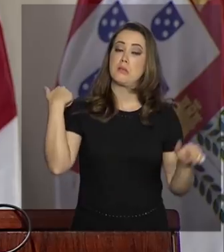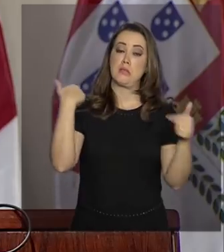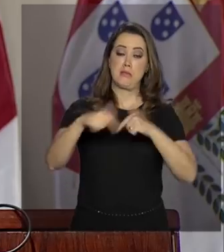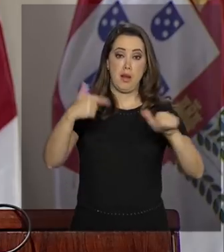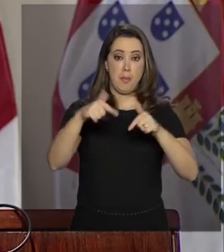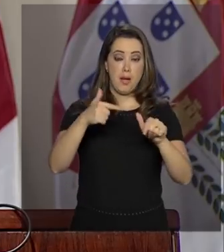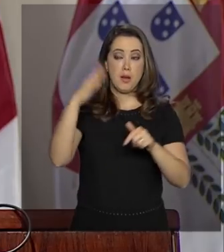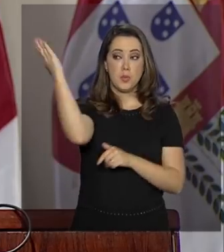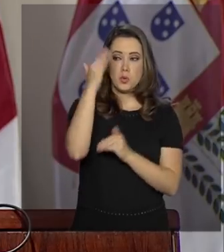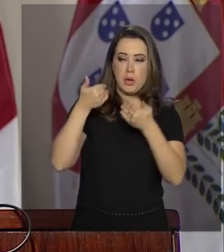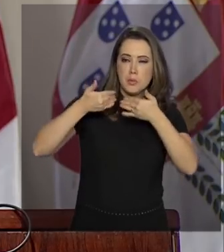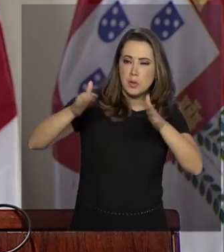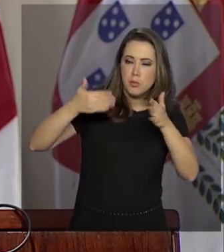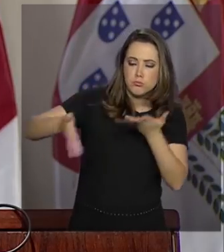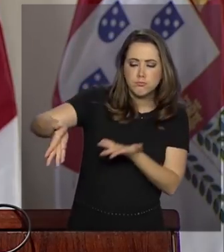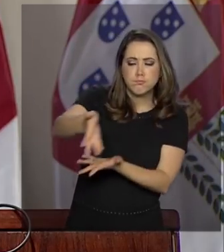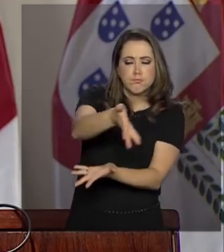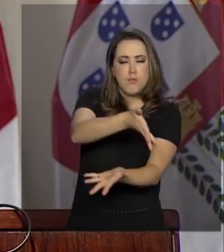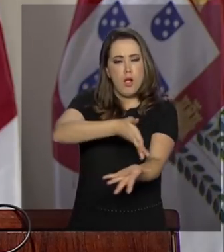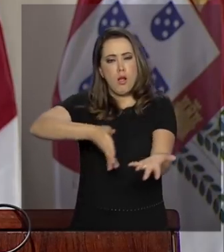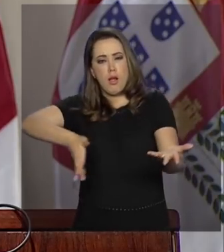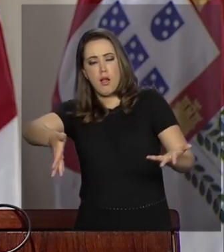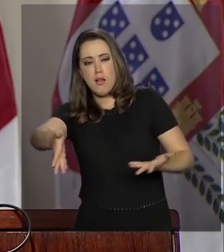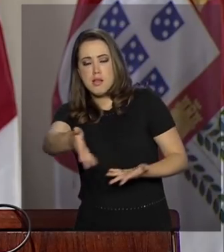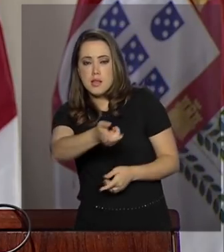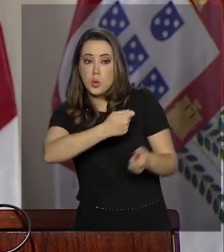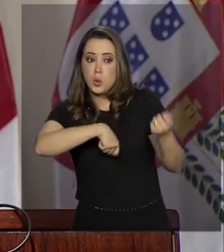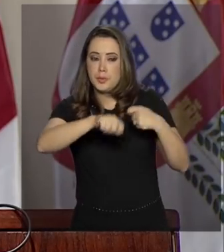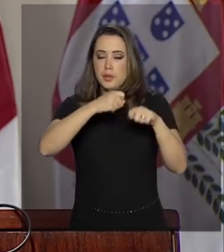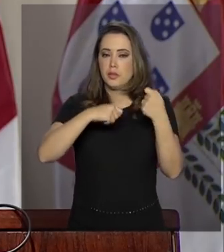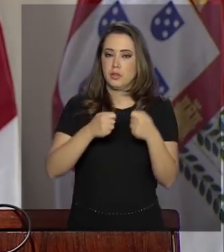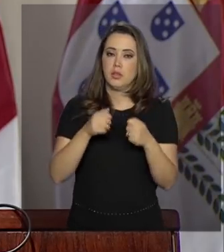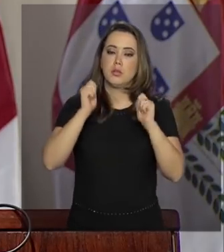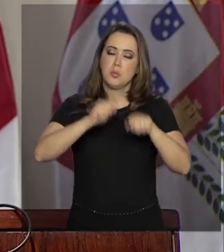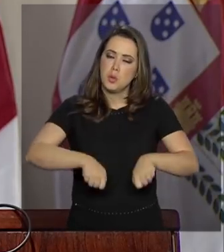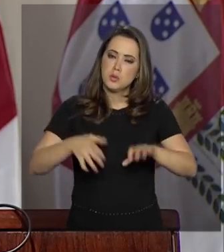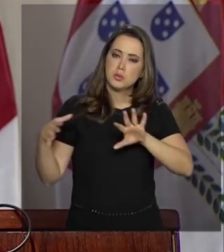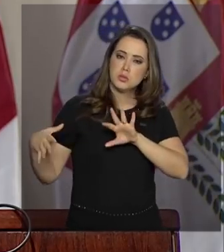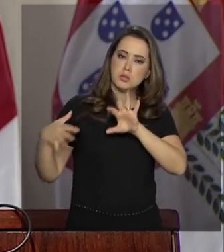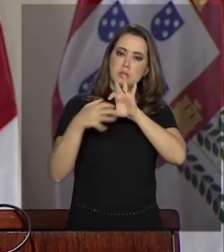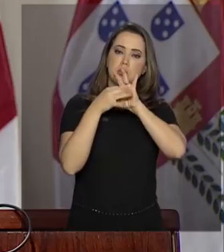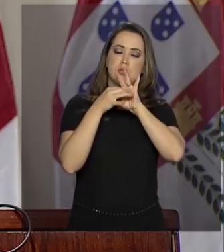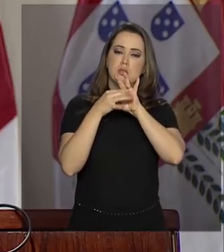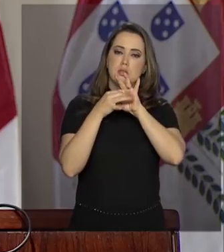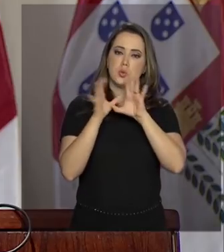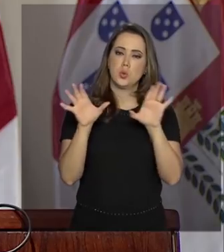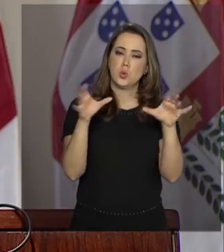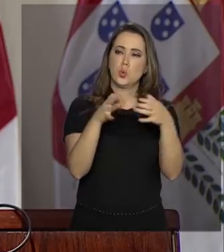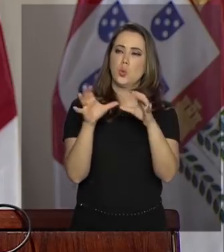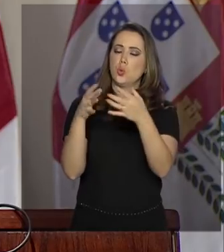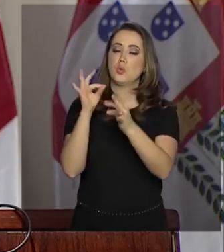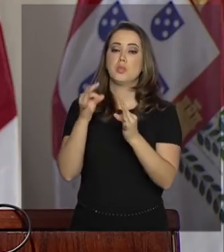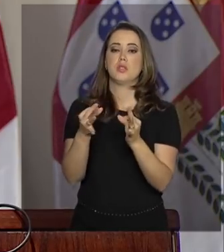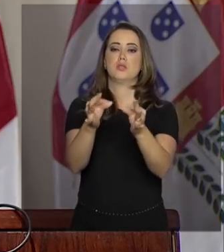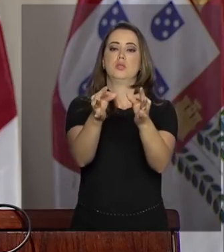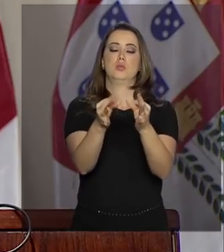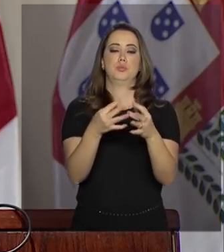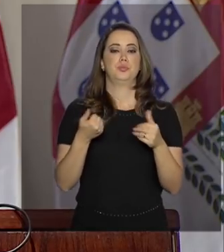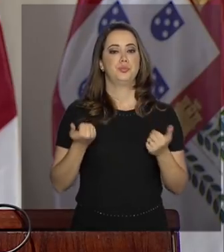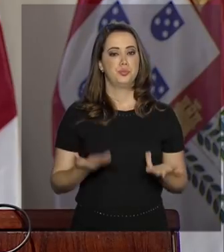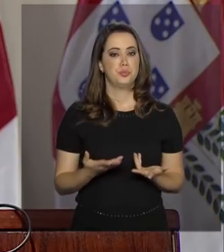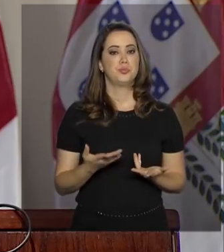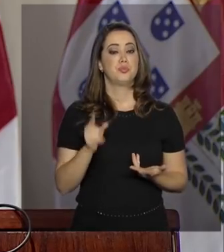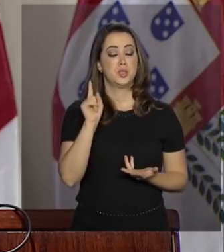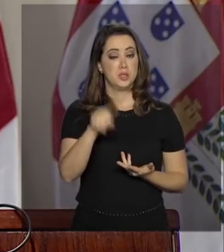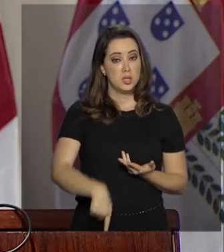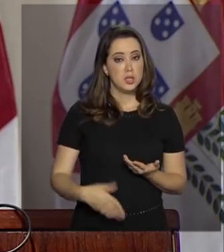aos grandes fluxos econômicos. Um Brasil capaz de conectar-se aos grandes centros tecnológicos, de